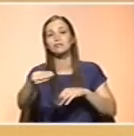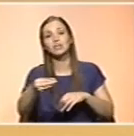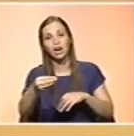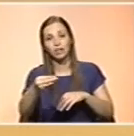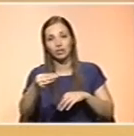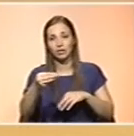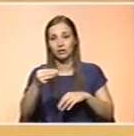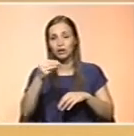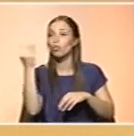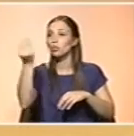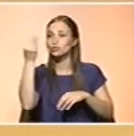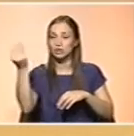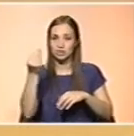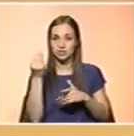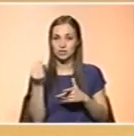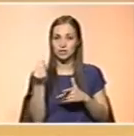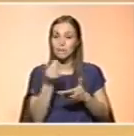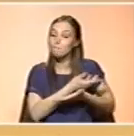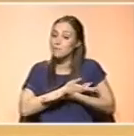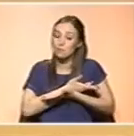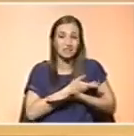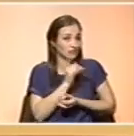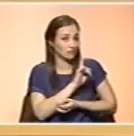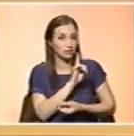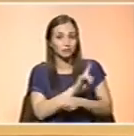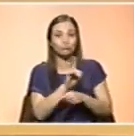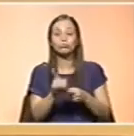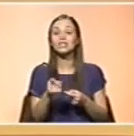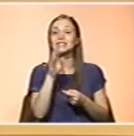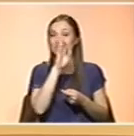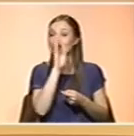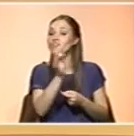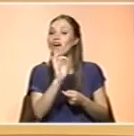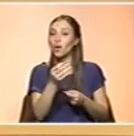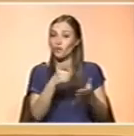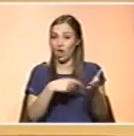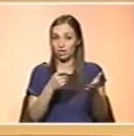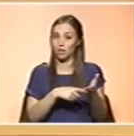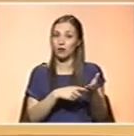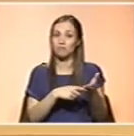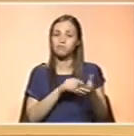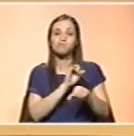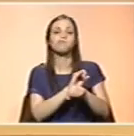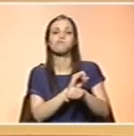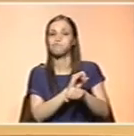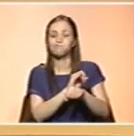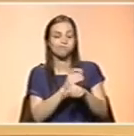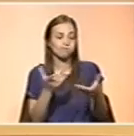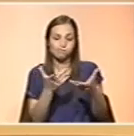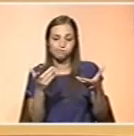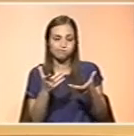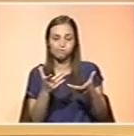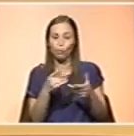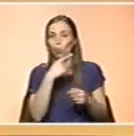não na primeira infância. Porque a carência ferro na primeira infância condiciona, condiciona de um modo, direi que quase